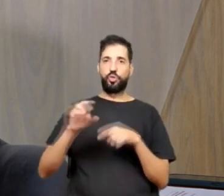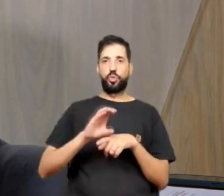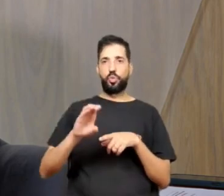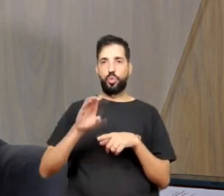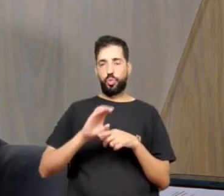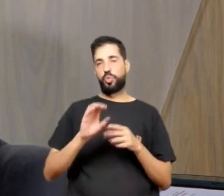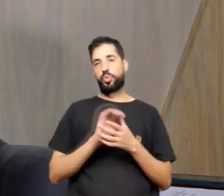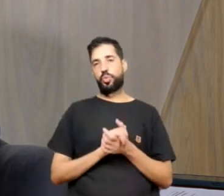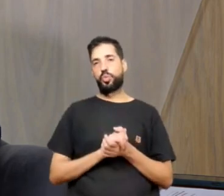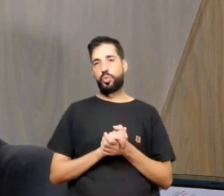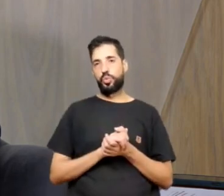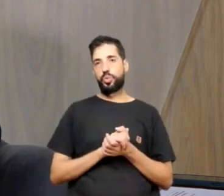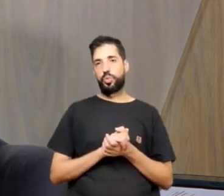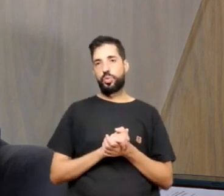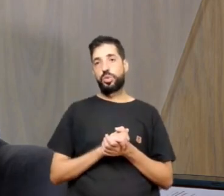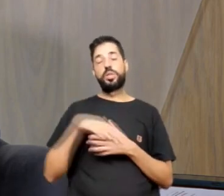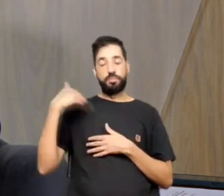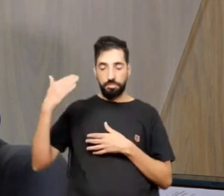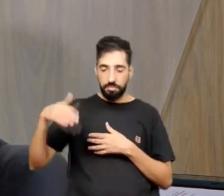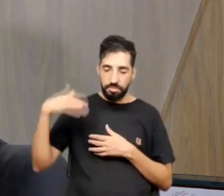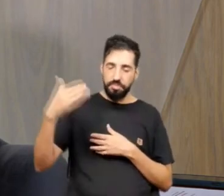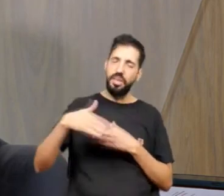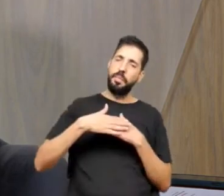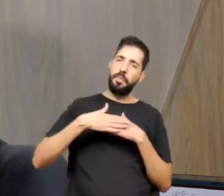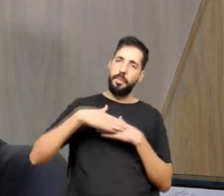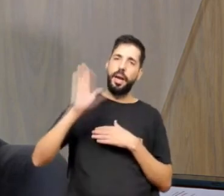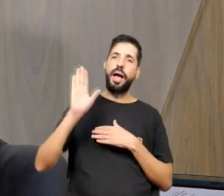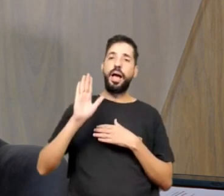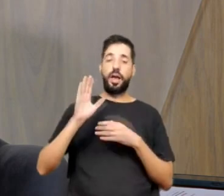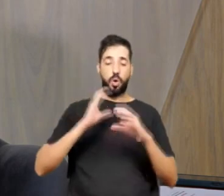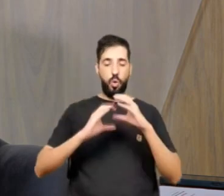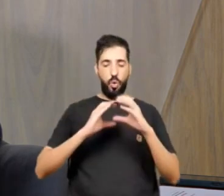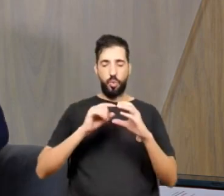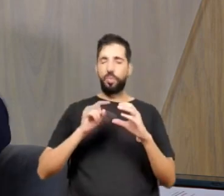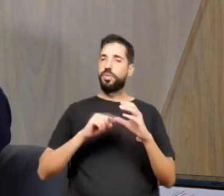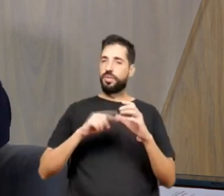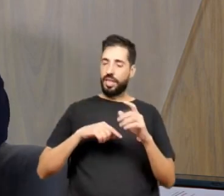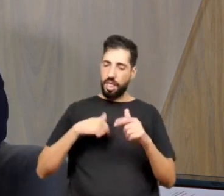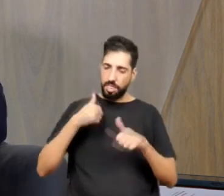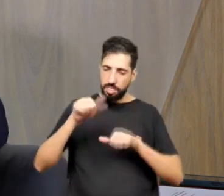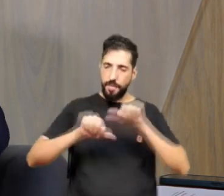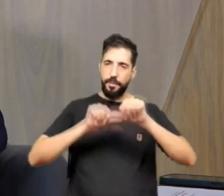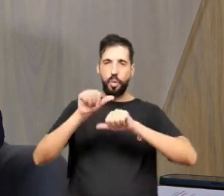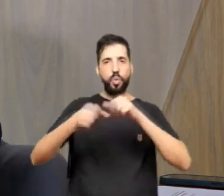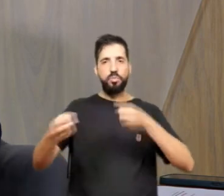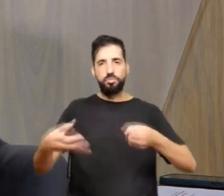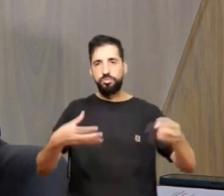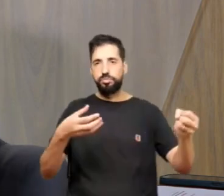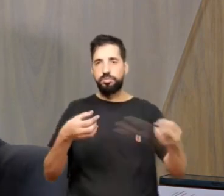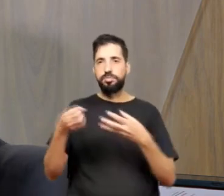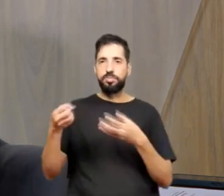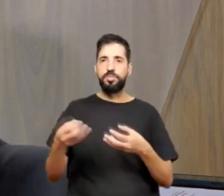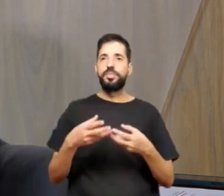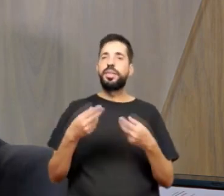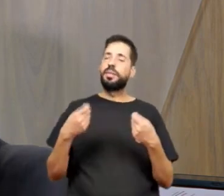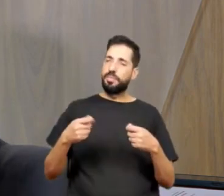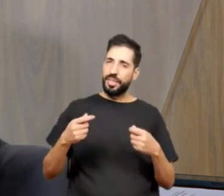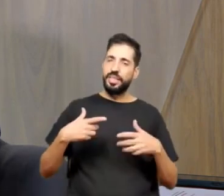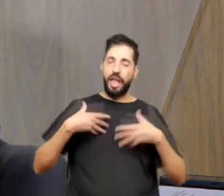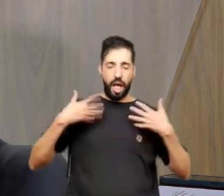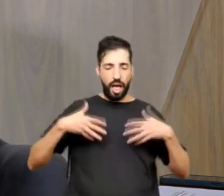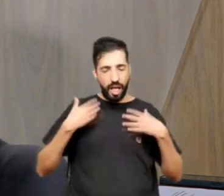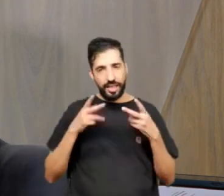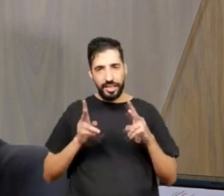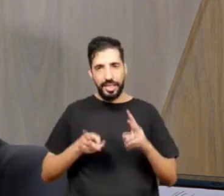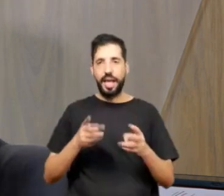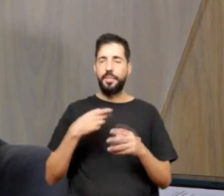cada vez mais, a comunicação, ela se renova, tem que ser criativo todo momento. Eu lembro que